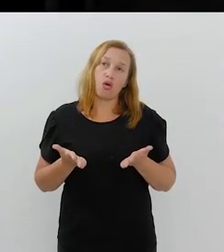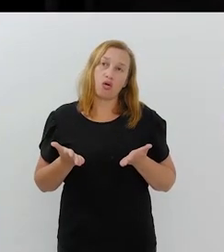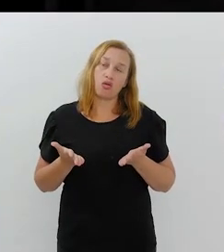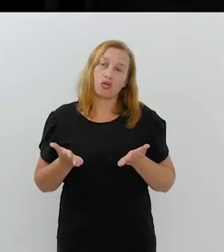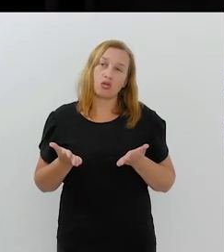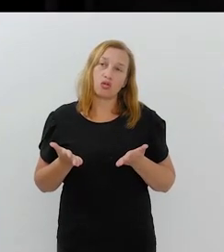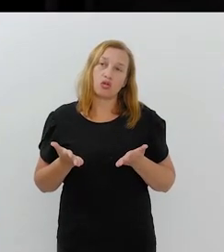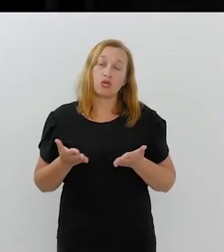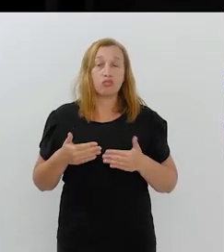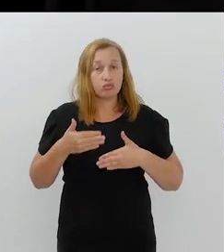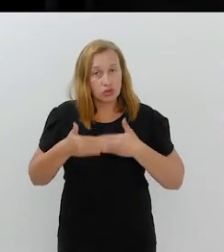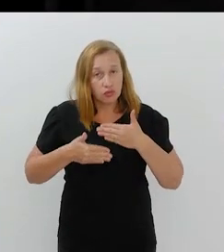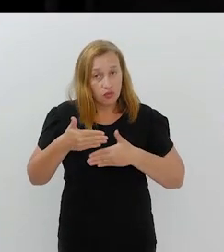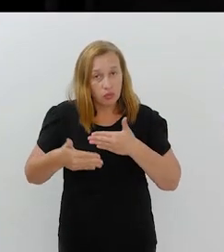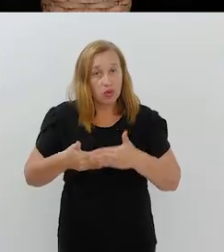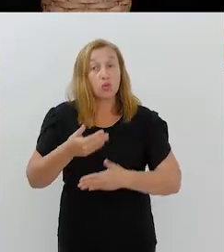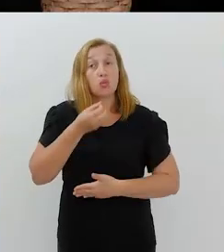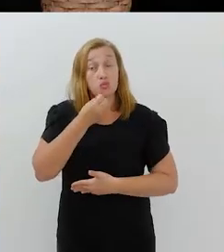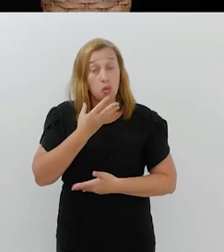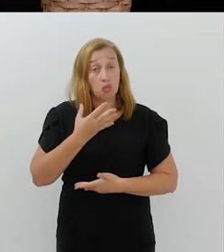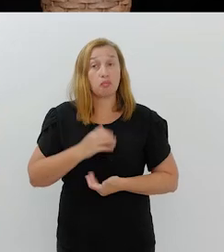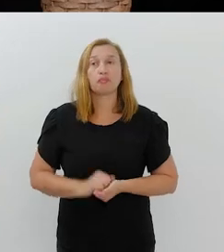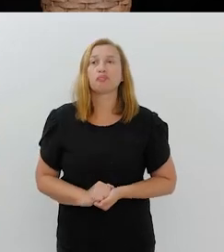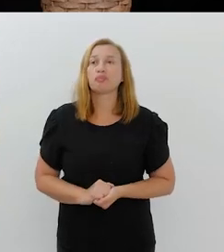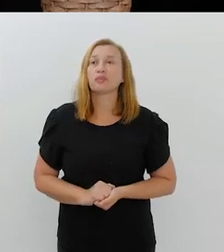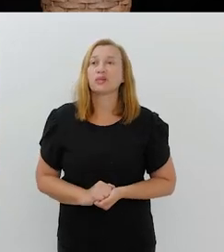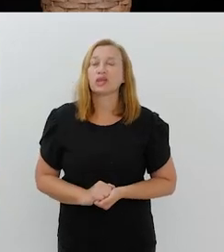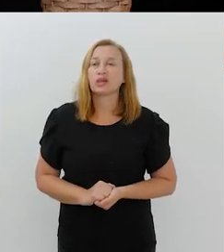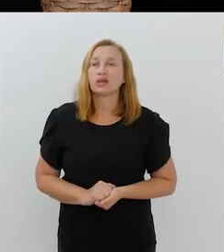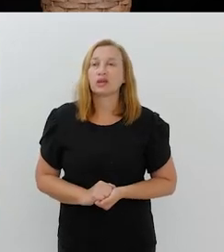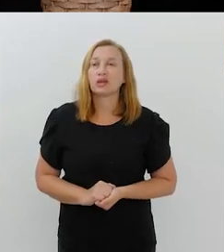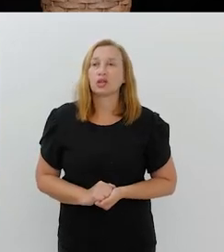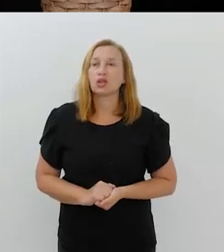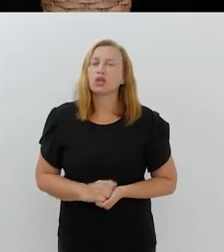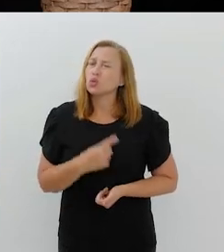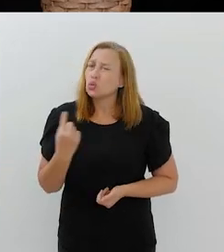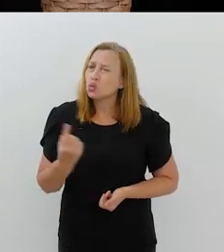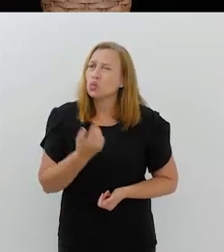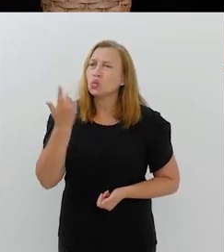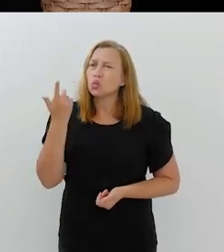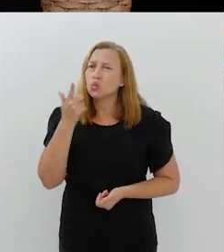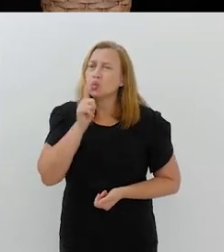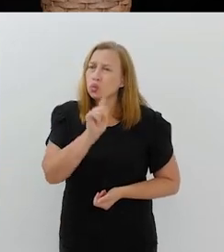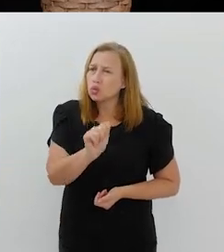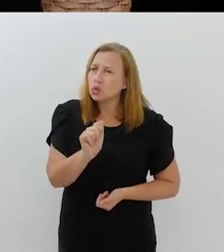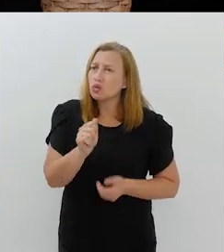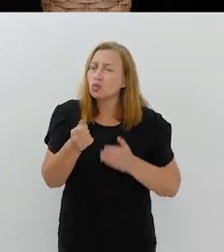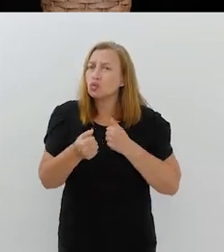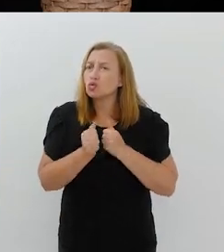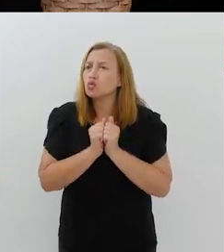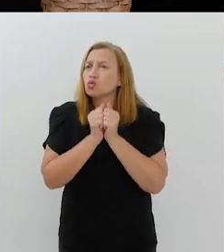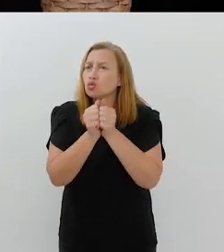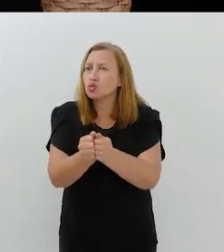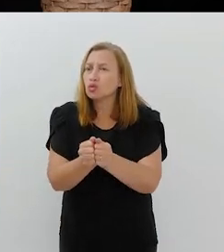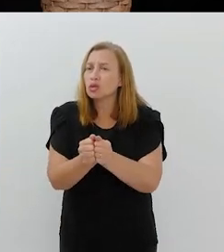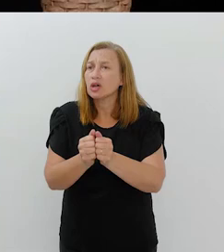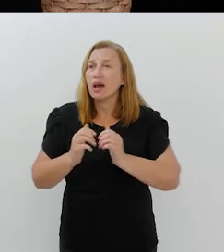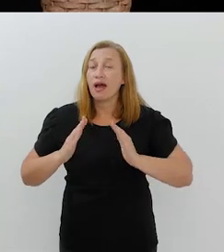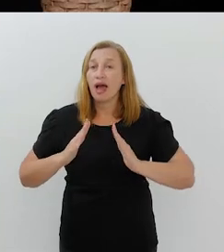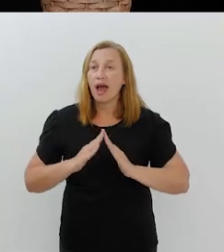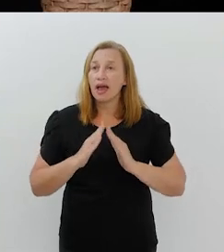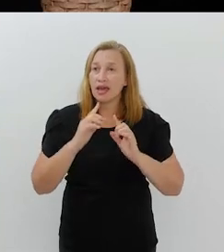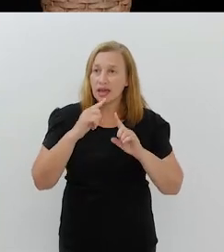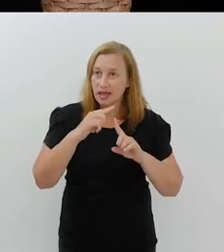um crescimento fantástico. E aí, nós conseguimos,